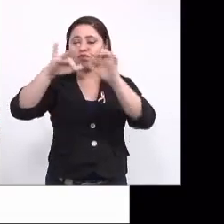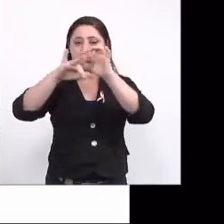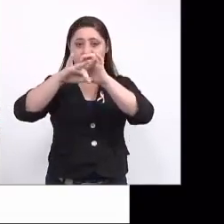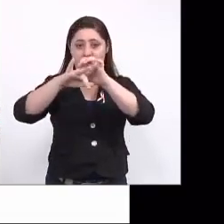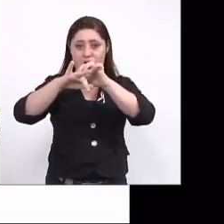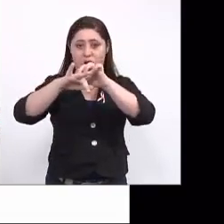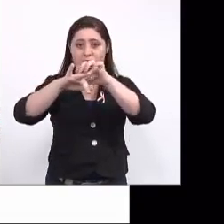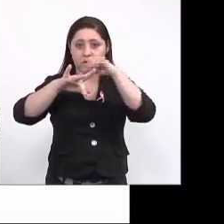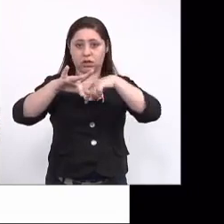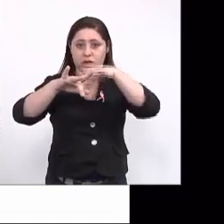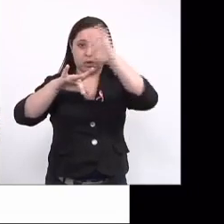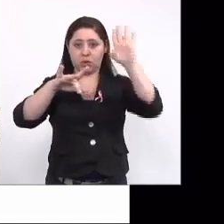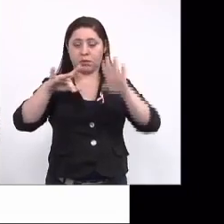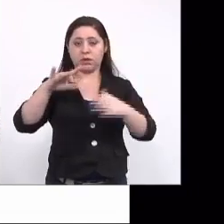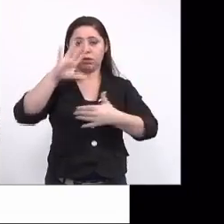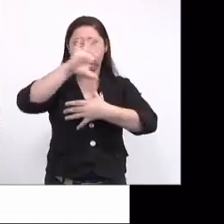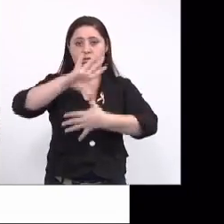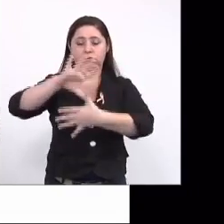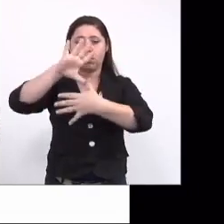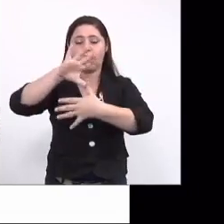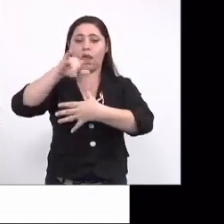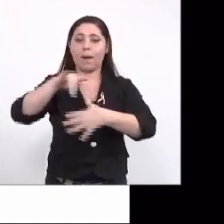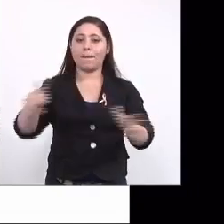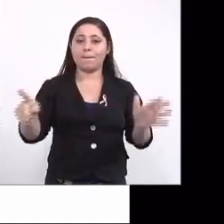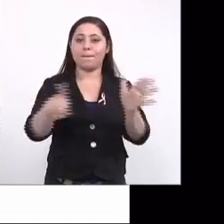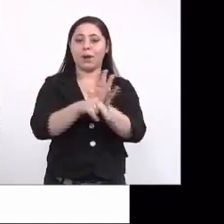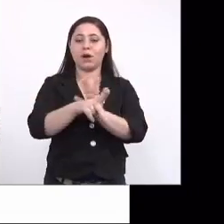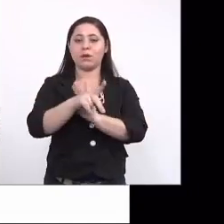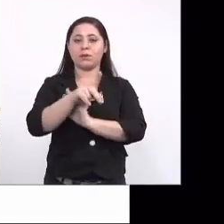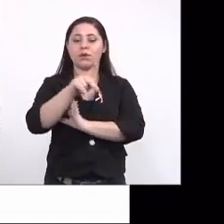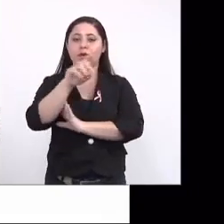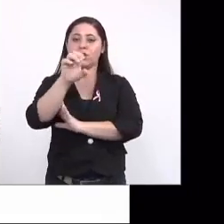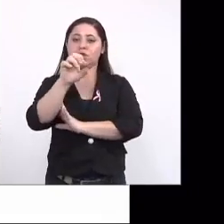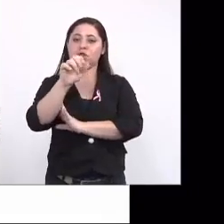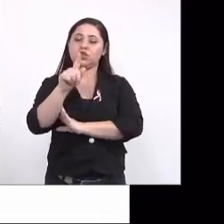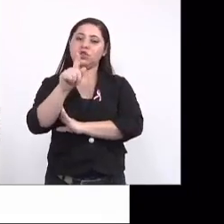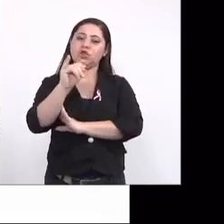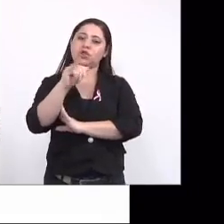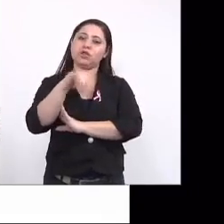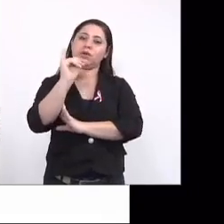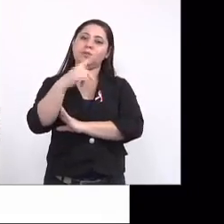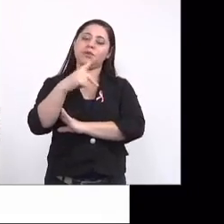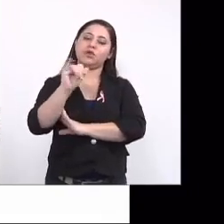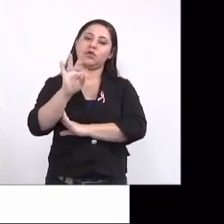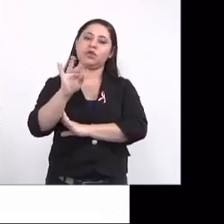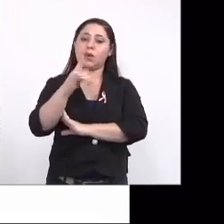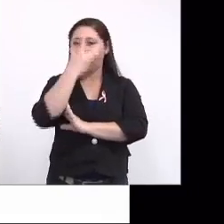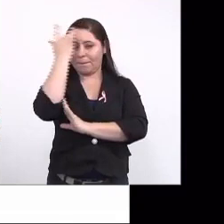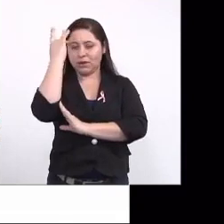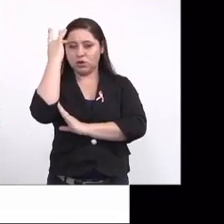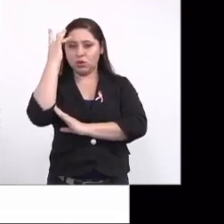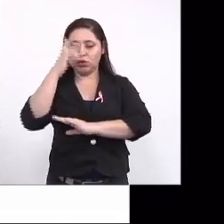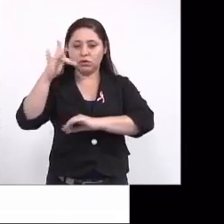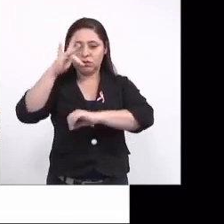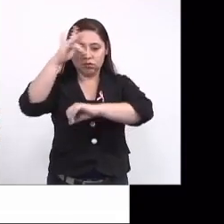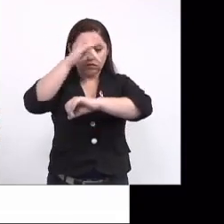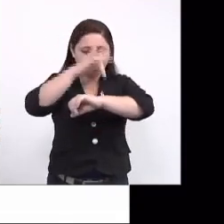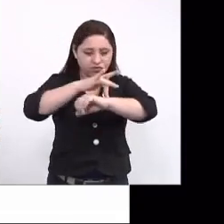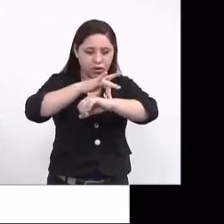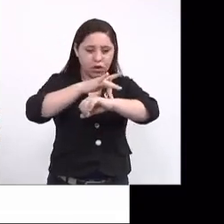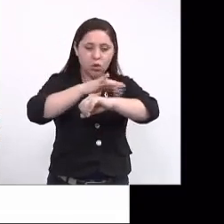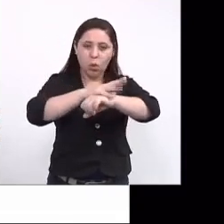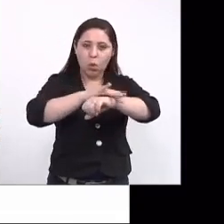aqui no Brasil e nas Américas, é o Aedes aegypti, que faz a transmissão do vírus de pessoa a pessoa. Então, ele vai se alimentar em uma pessoa